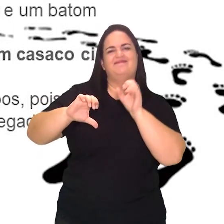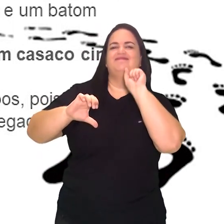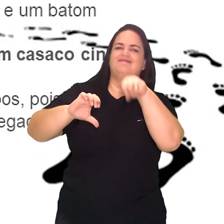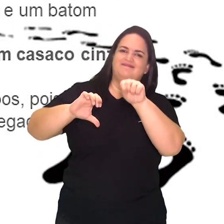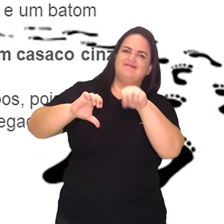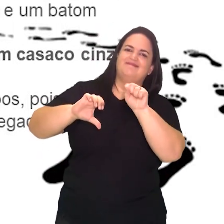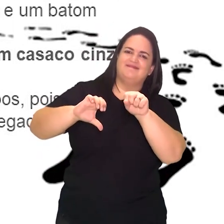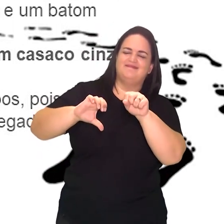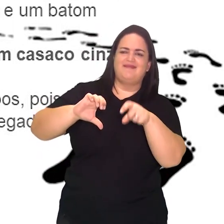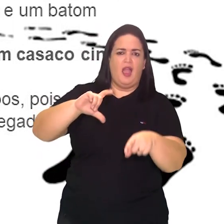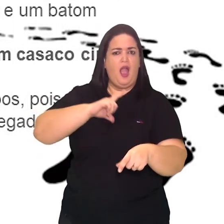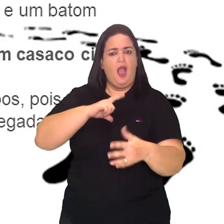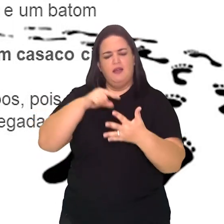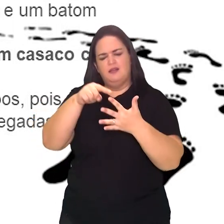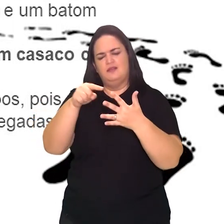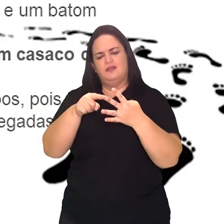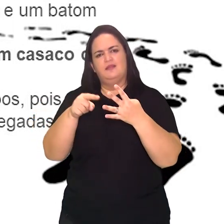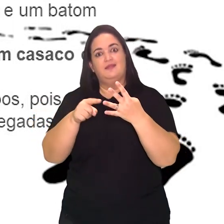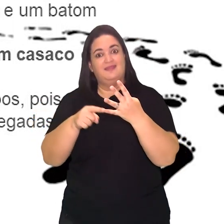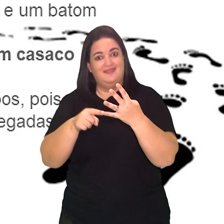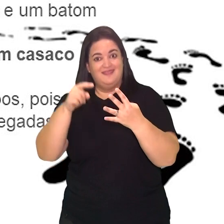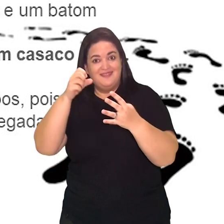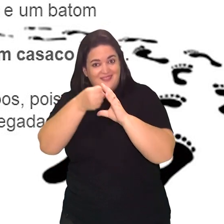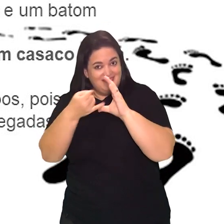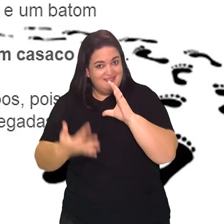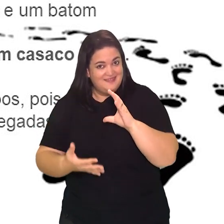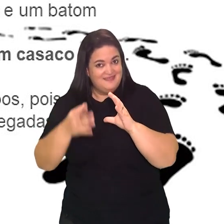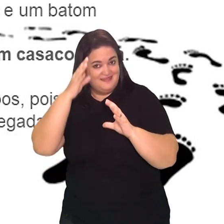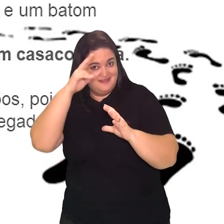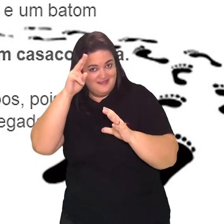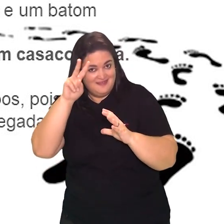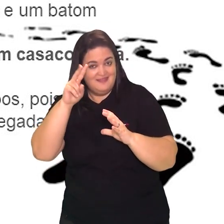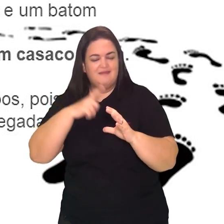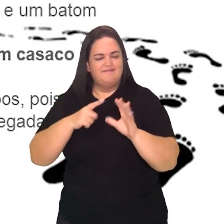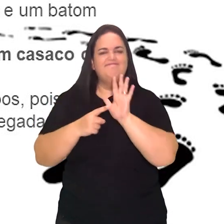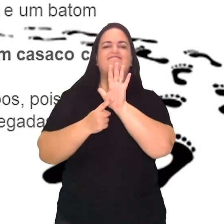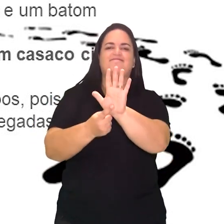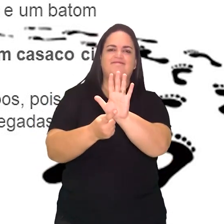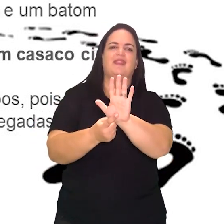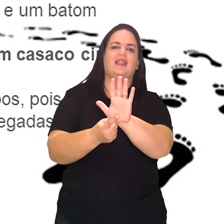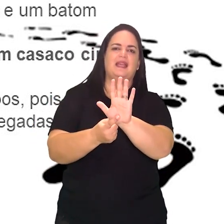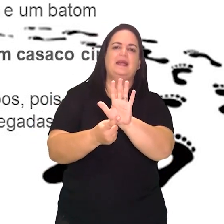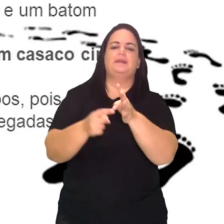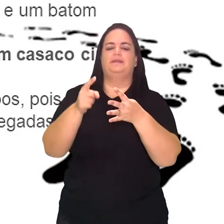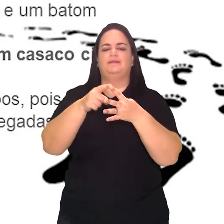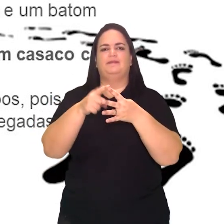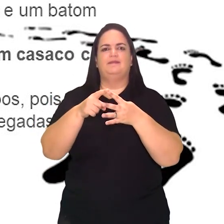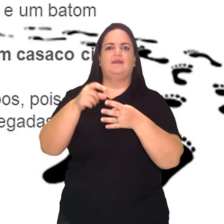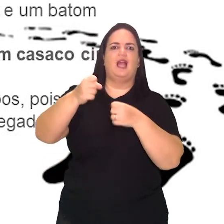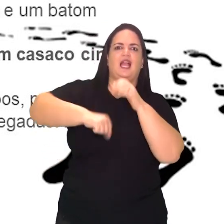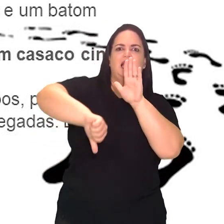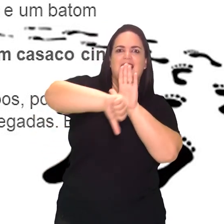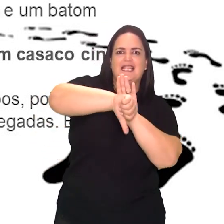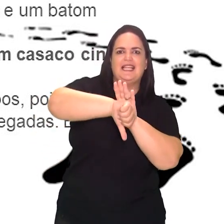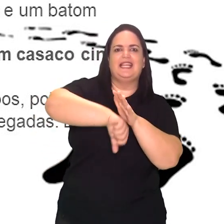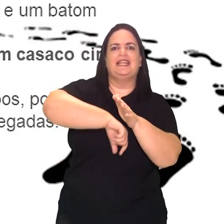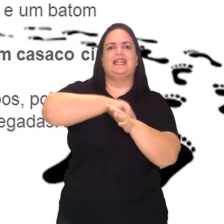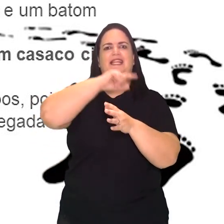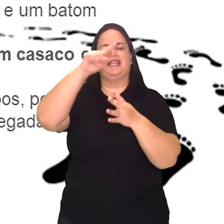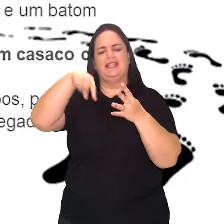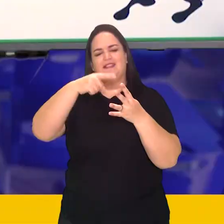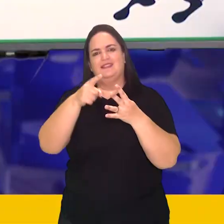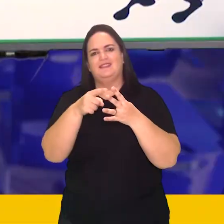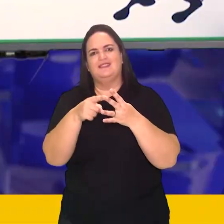apresenta as quatro características fundamentais desse gênero. Ele apresenta um crime, no decorrer da narrativa,